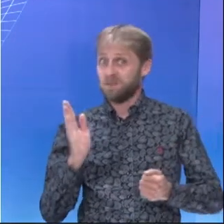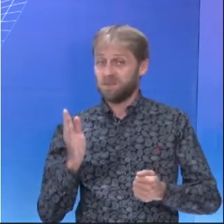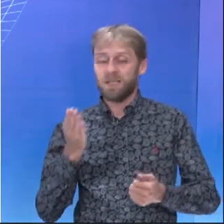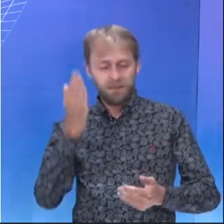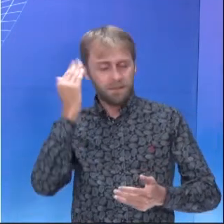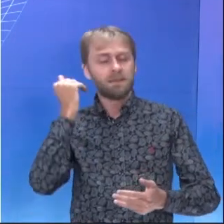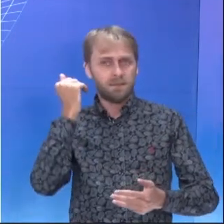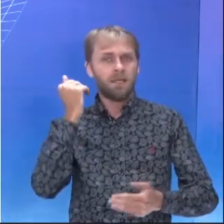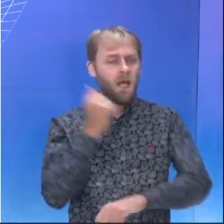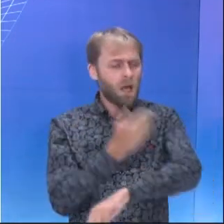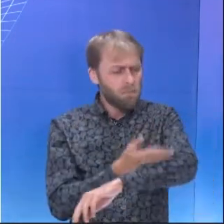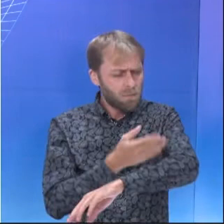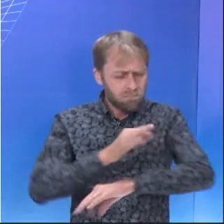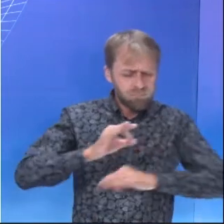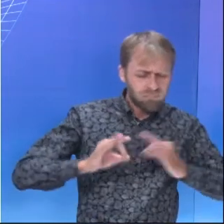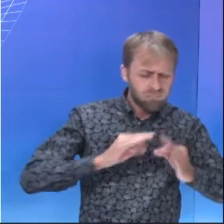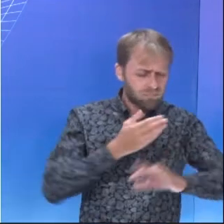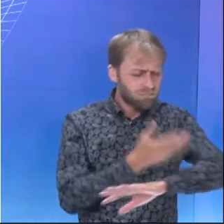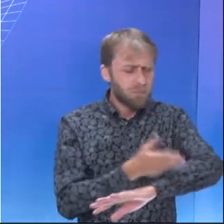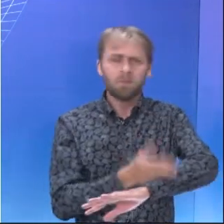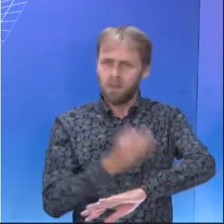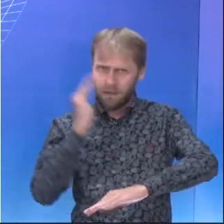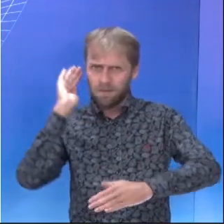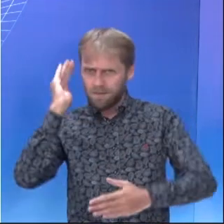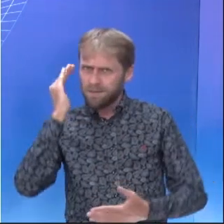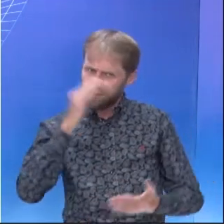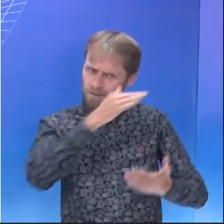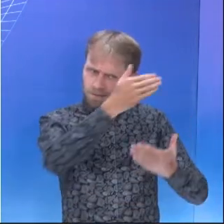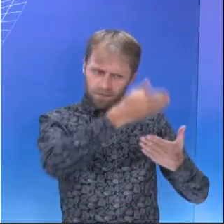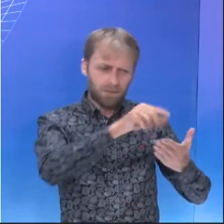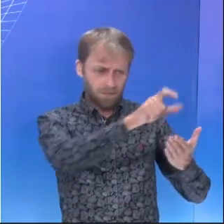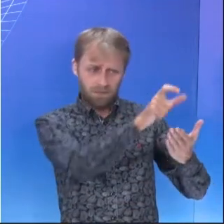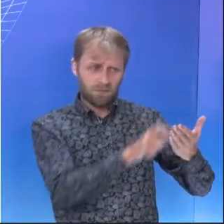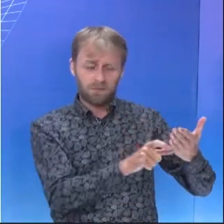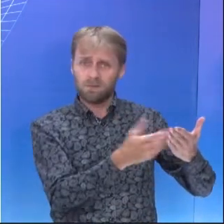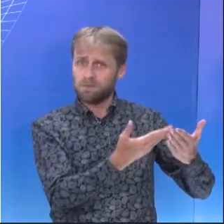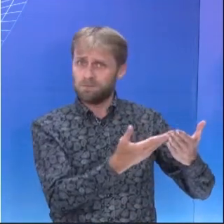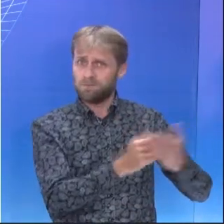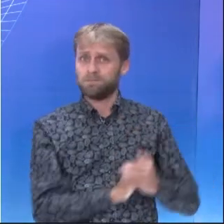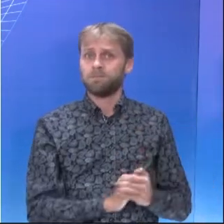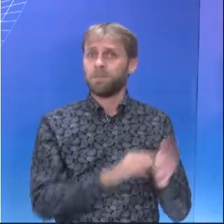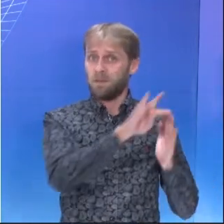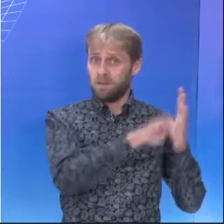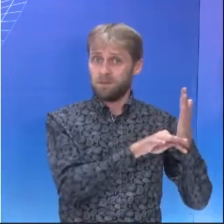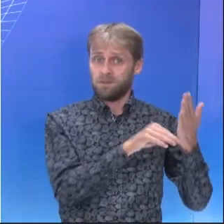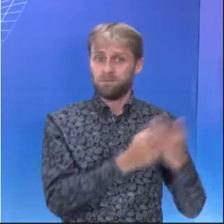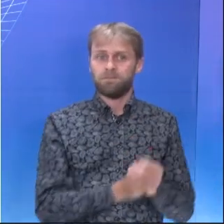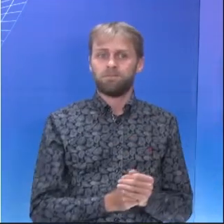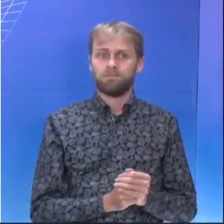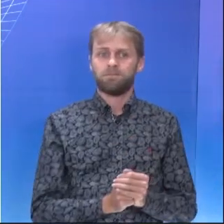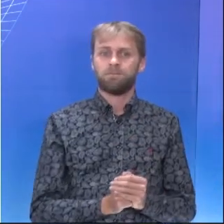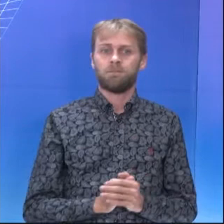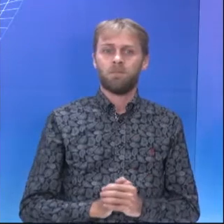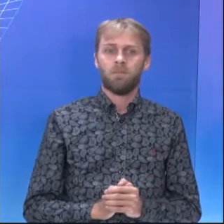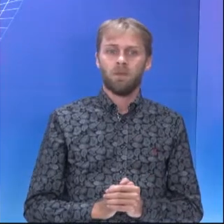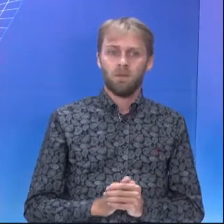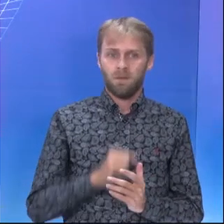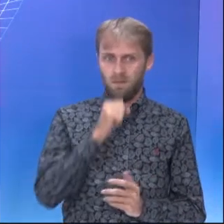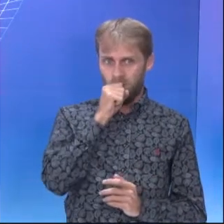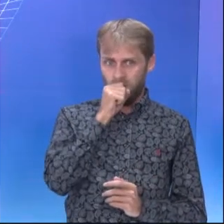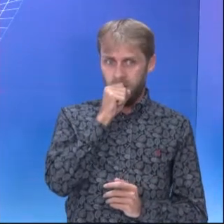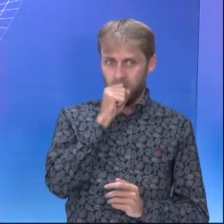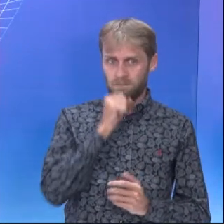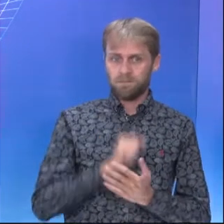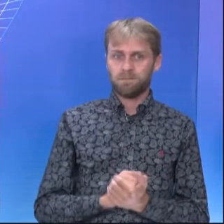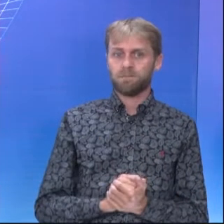preparado para poder entender o texto. Vamos aos fatos então? Só